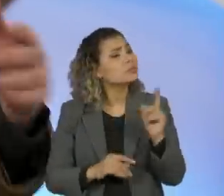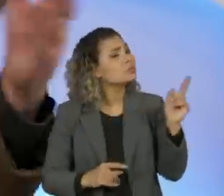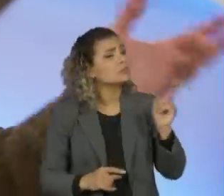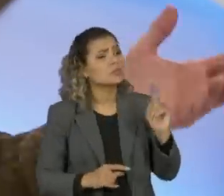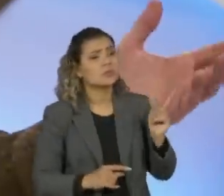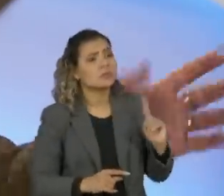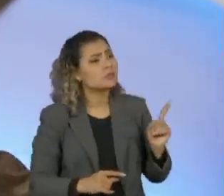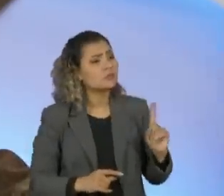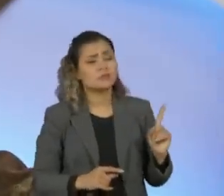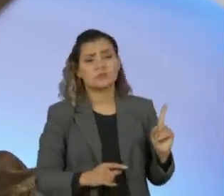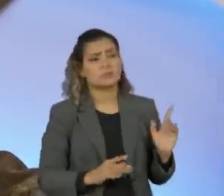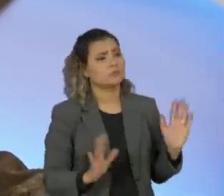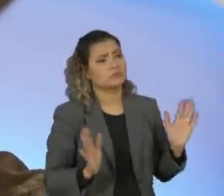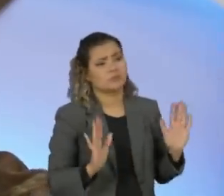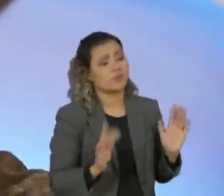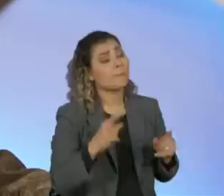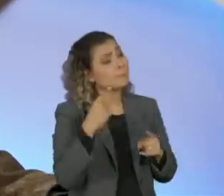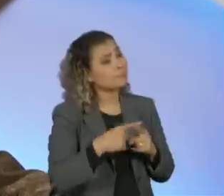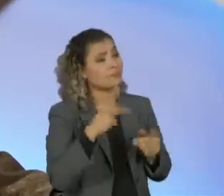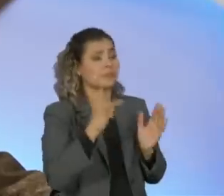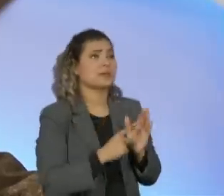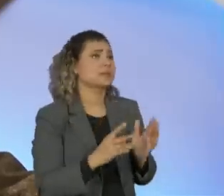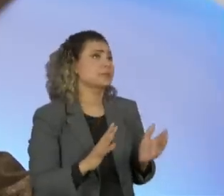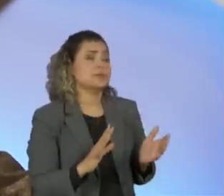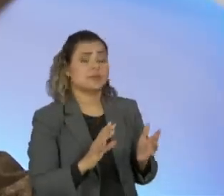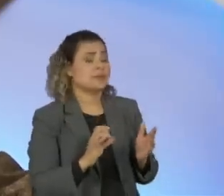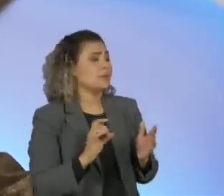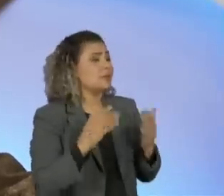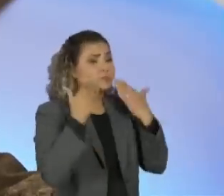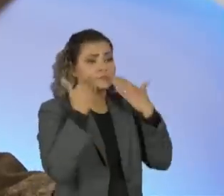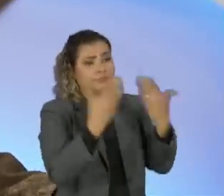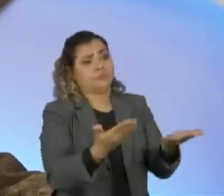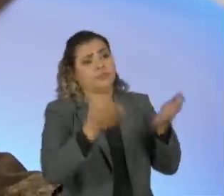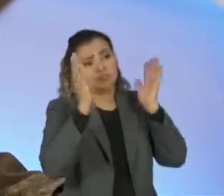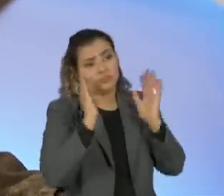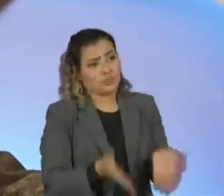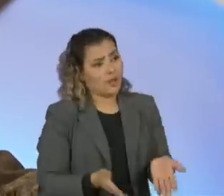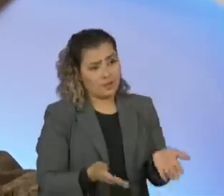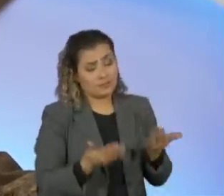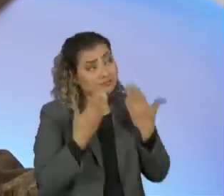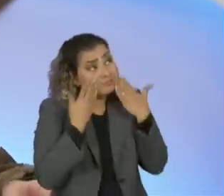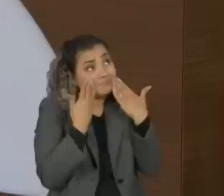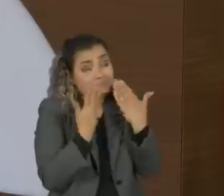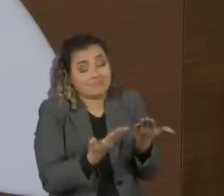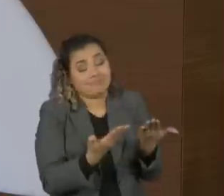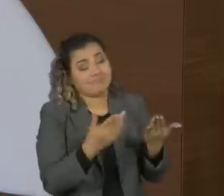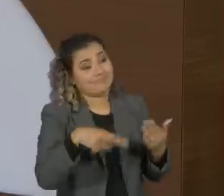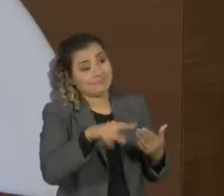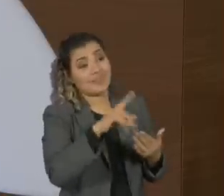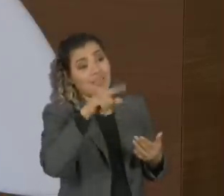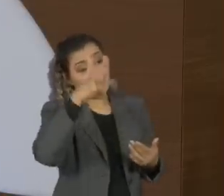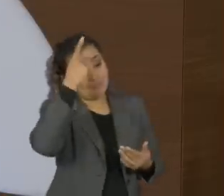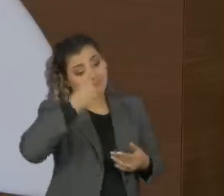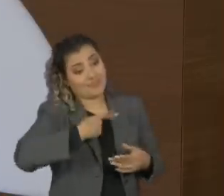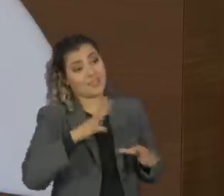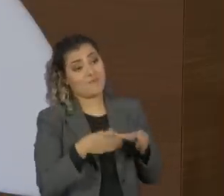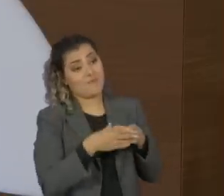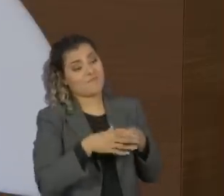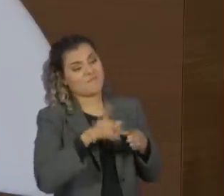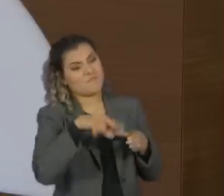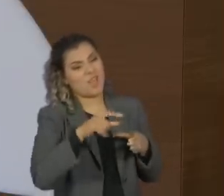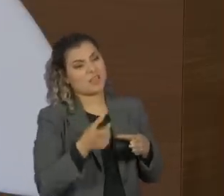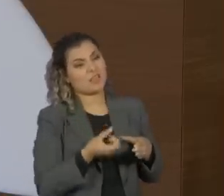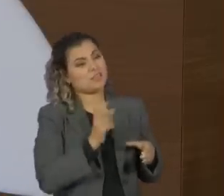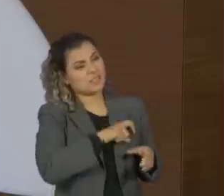o esterionato é uma tônica, mais um, descarado e absoluto, sem vergoísmo, canalice total,